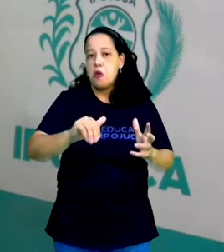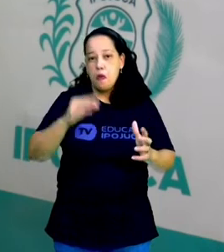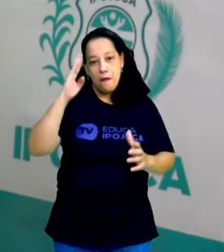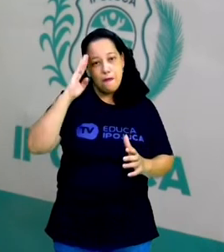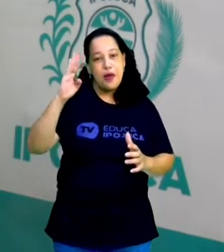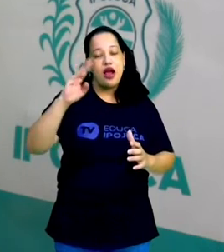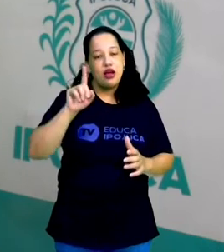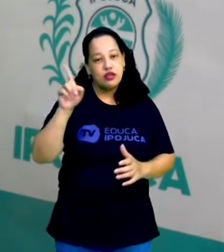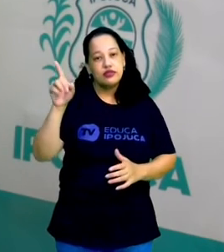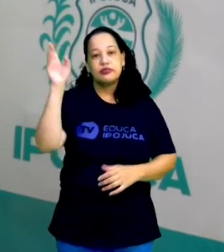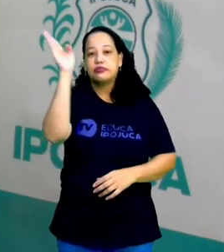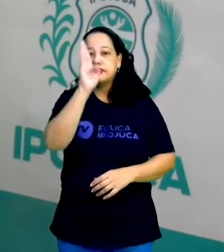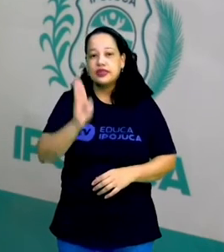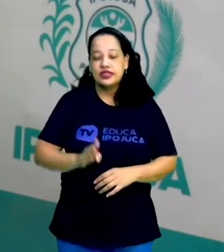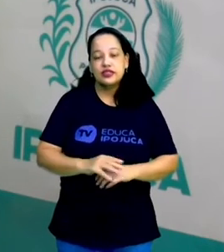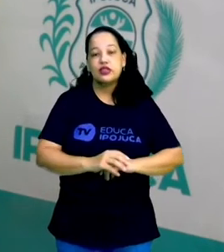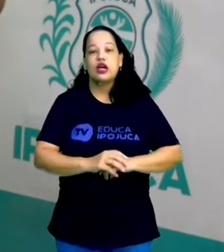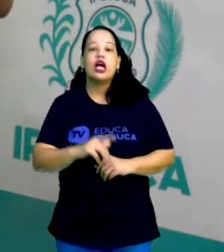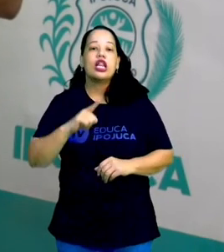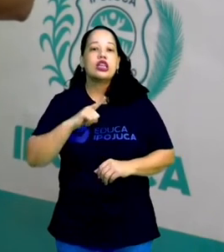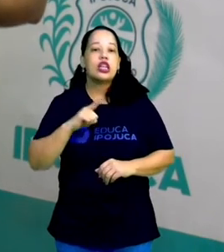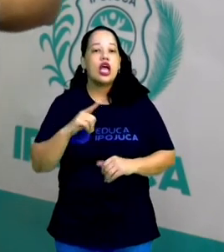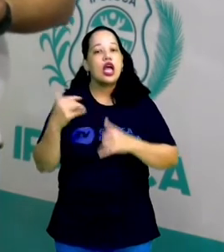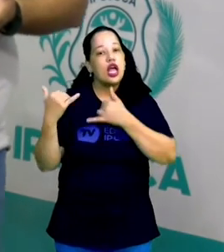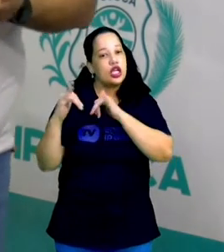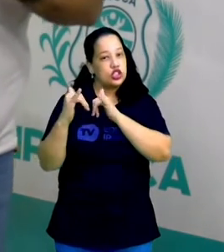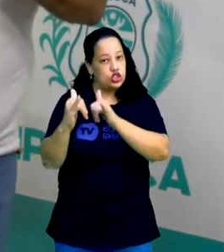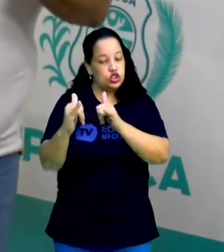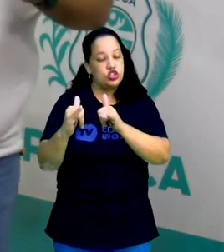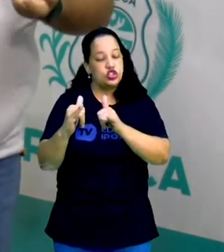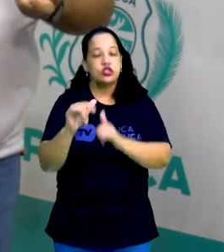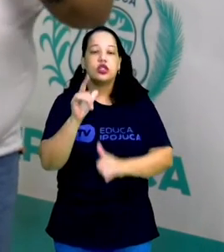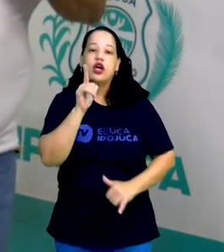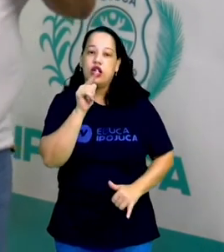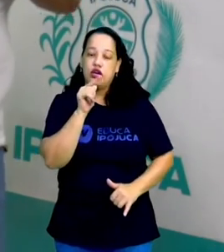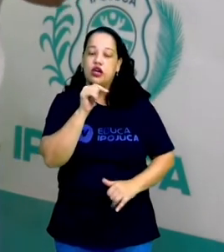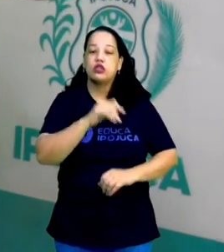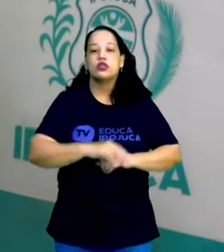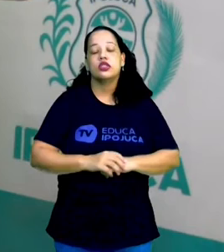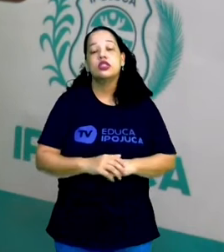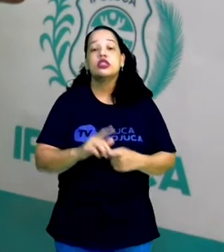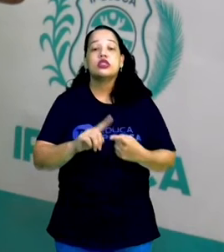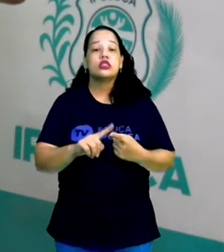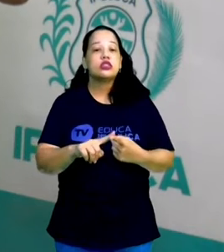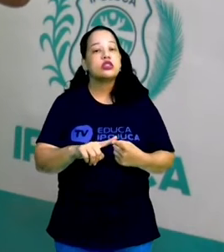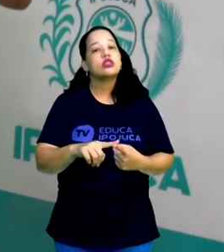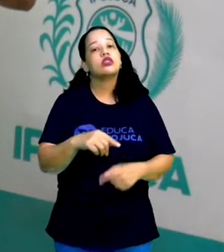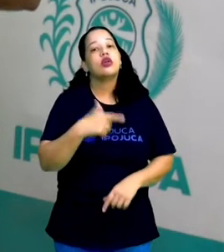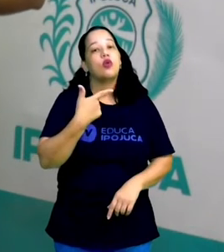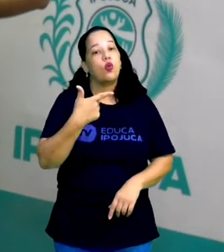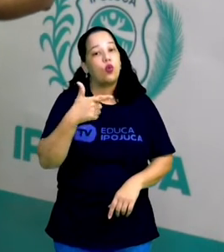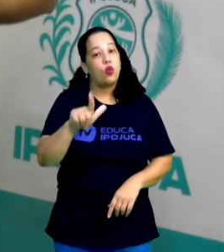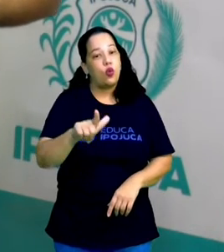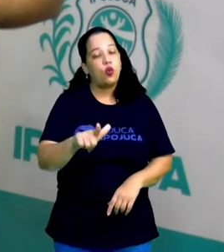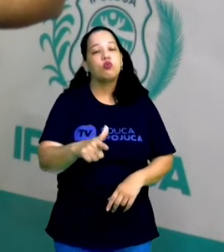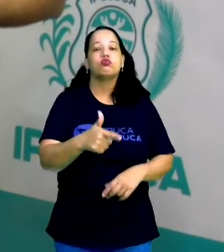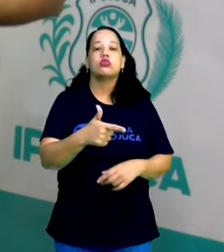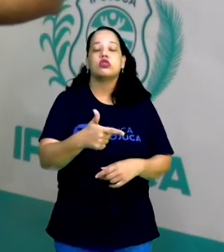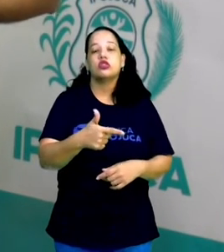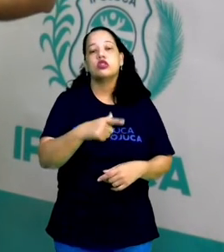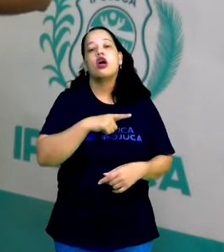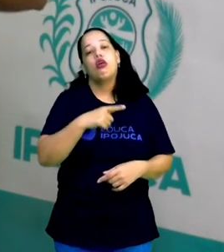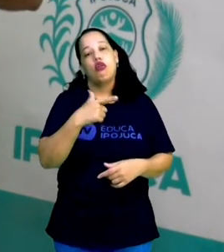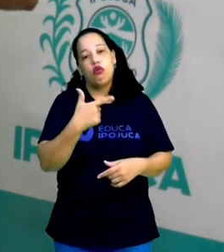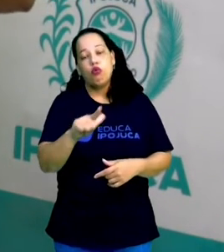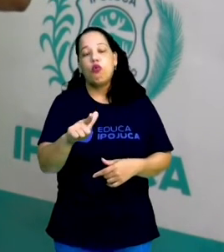base da nossa energia a energia hidrelétrica, mas hoje a gente já está pensando em outras fontes de